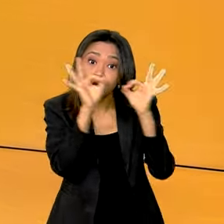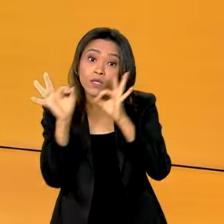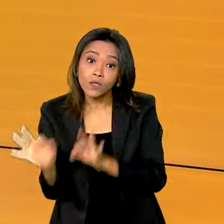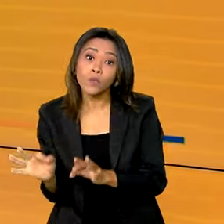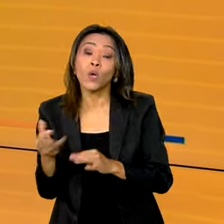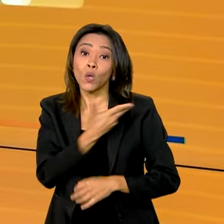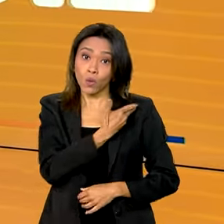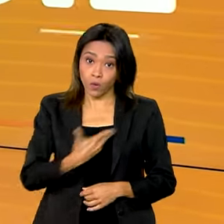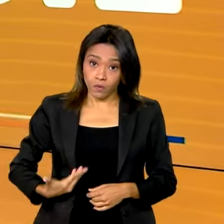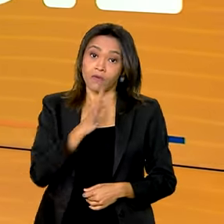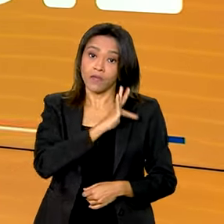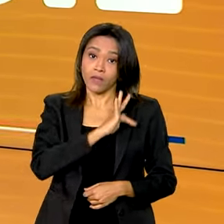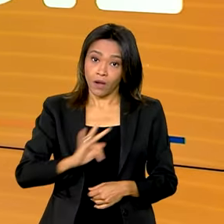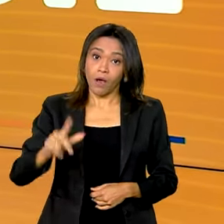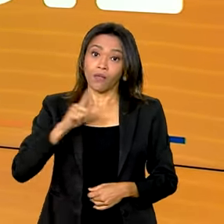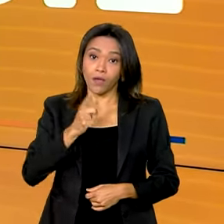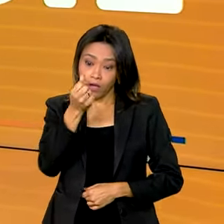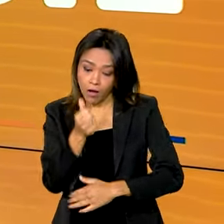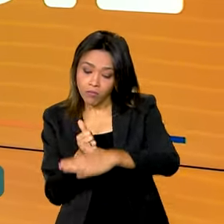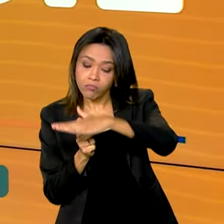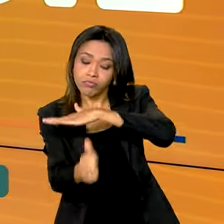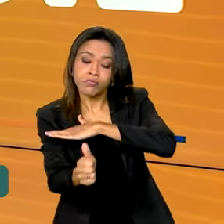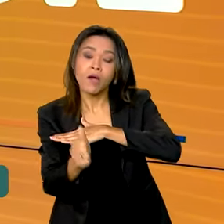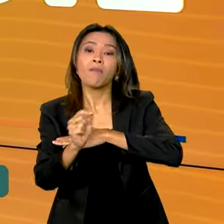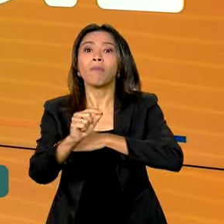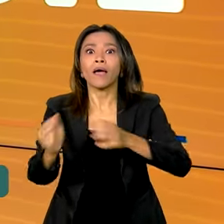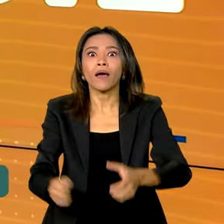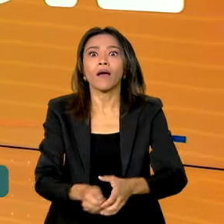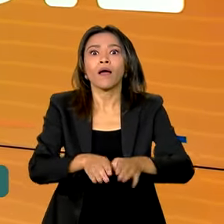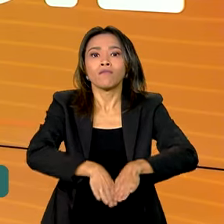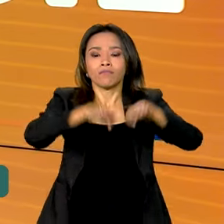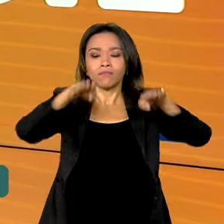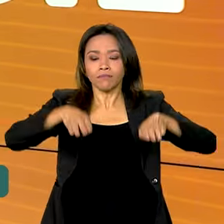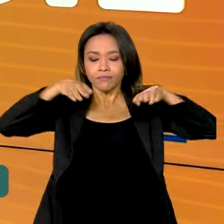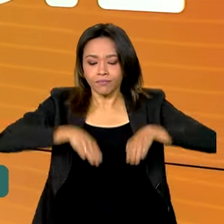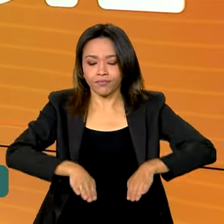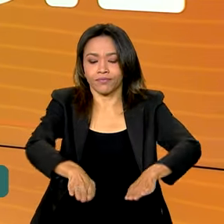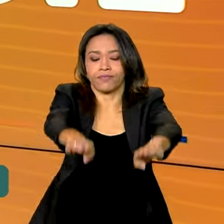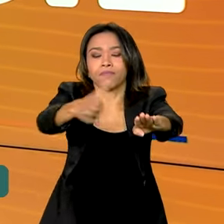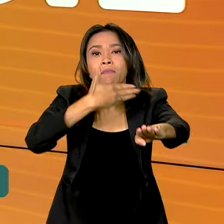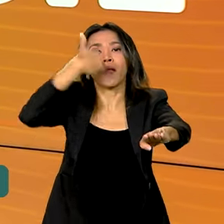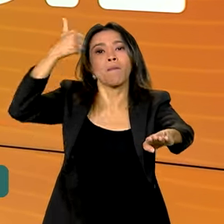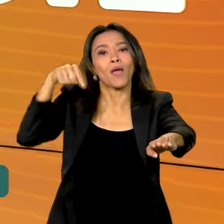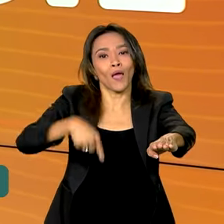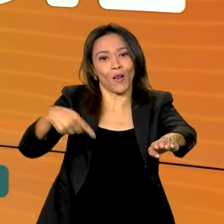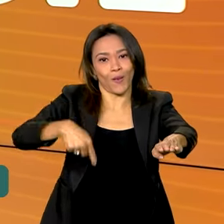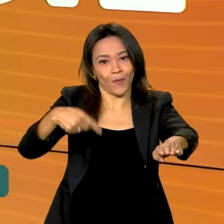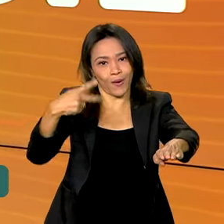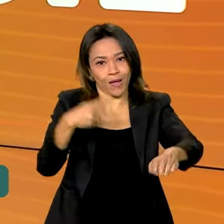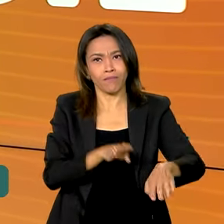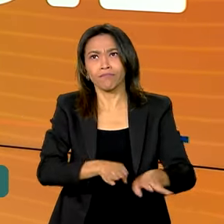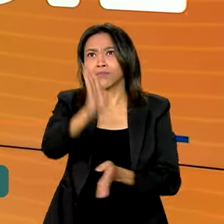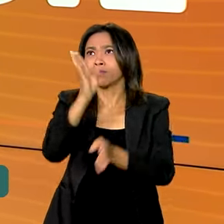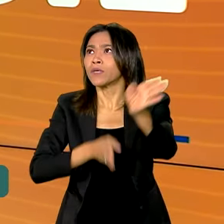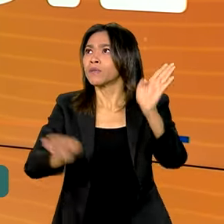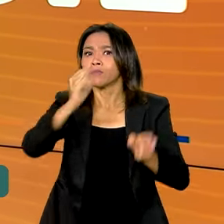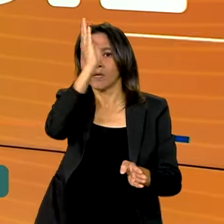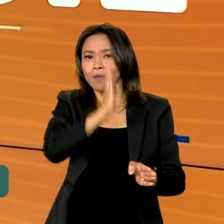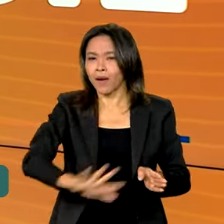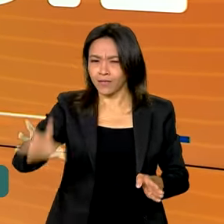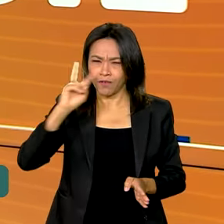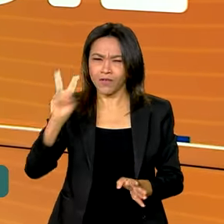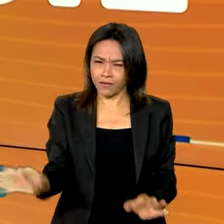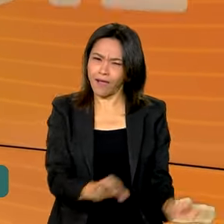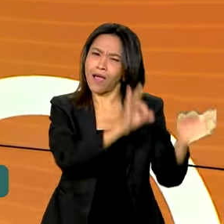tem investido para ampliar e melhorar as rodovias federais, além de ampliar a malha ferroviária do país. É o que você vai ver